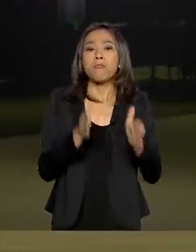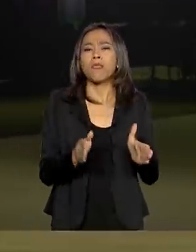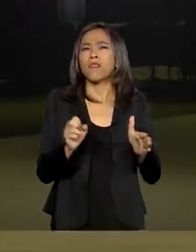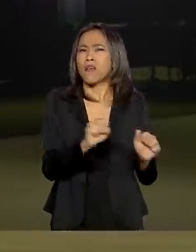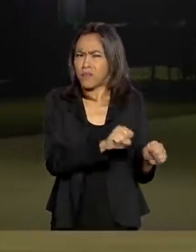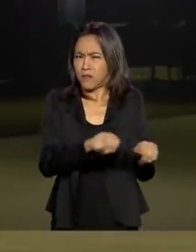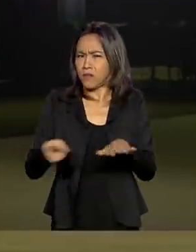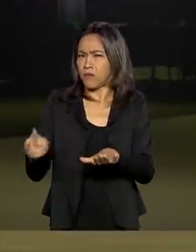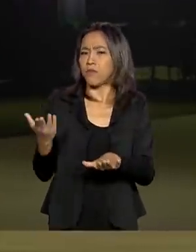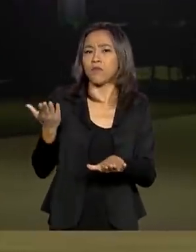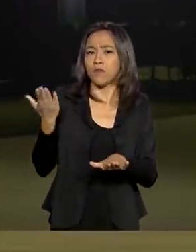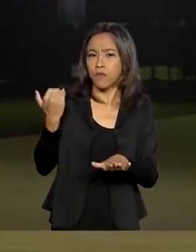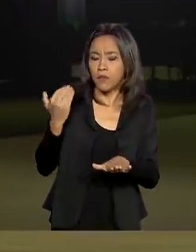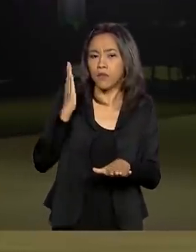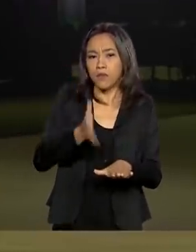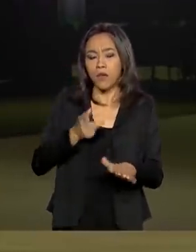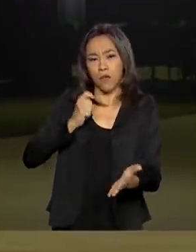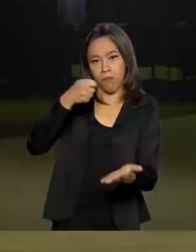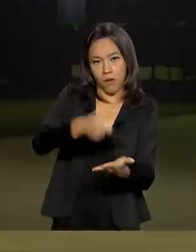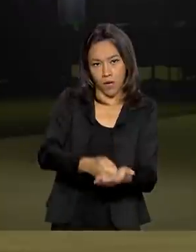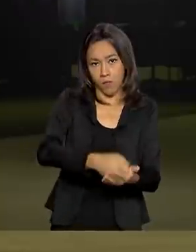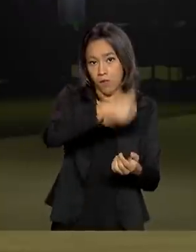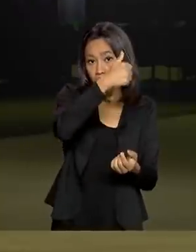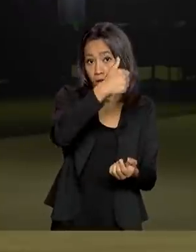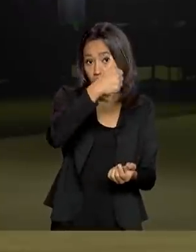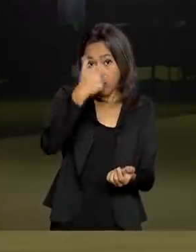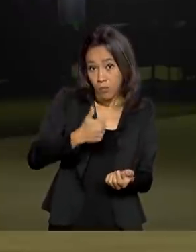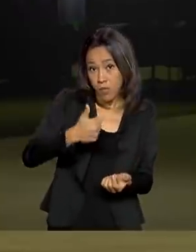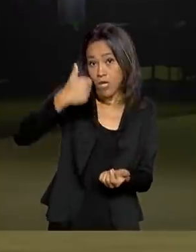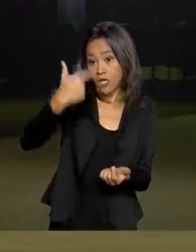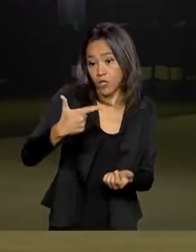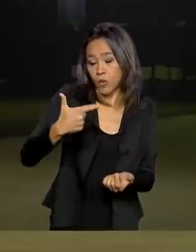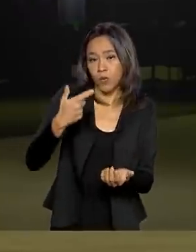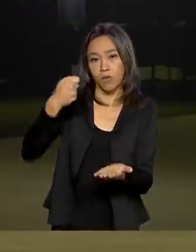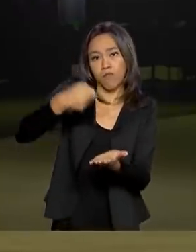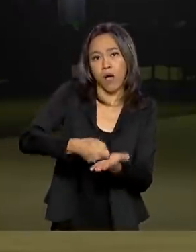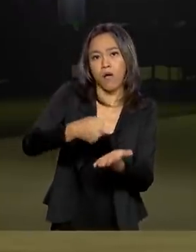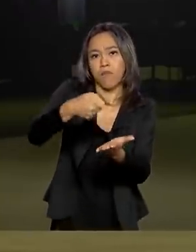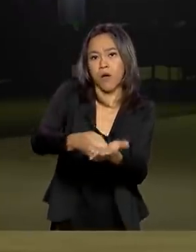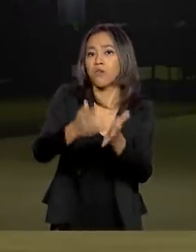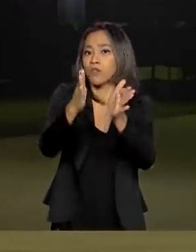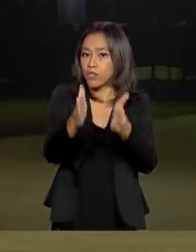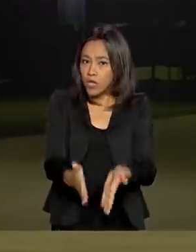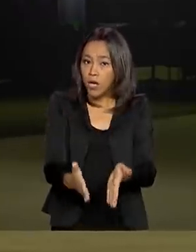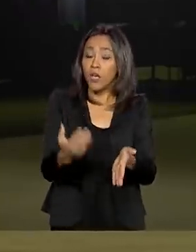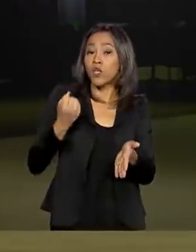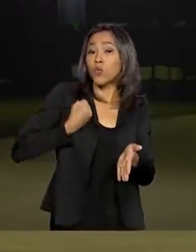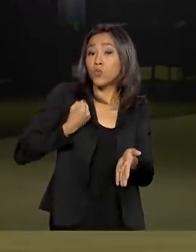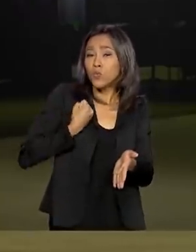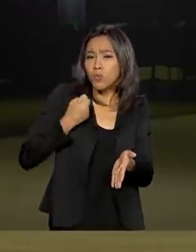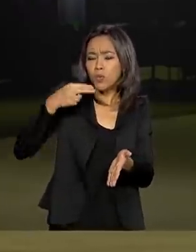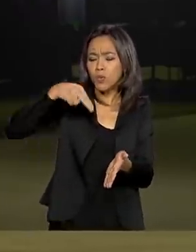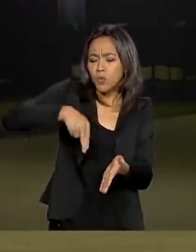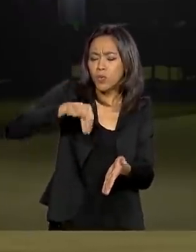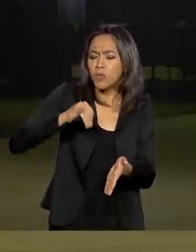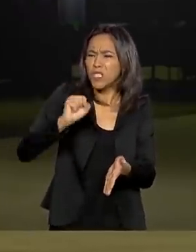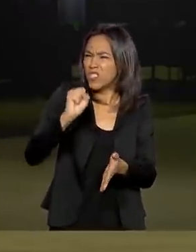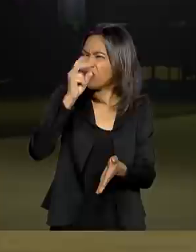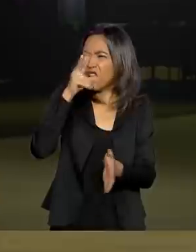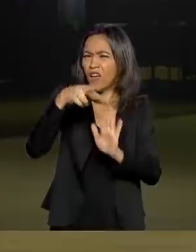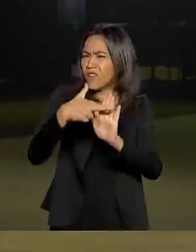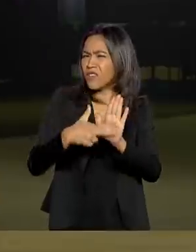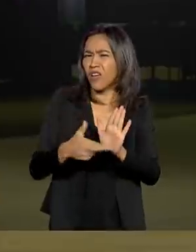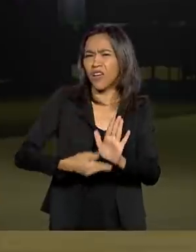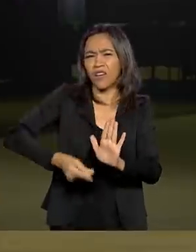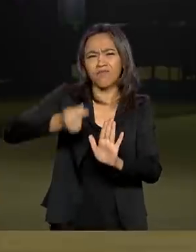as duas primeiras parcelas do Bolsa, aqueles que têm o término do NIS, isso já há 15 anos assim, número